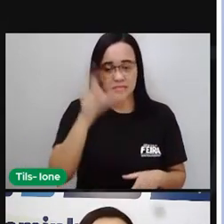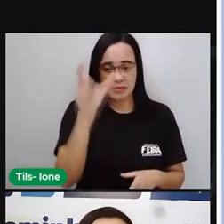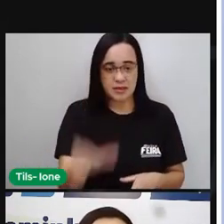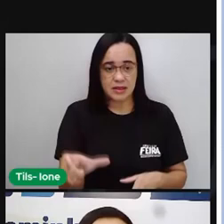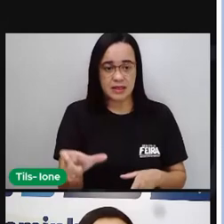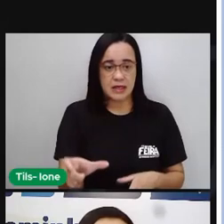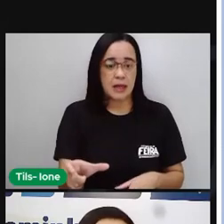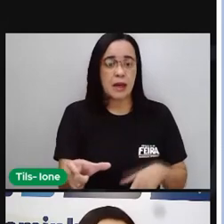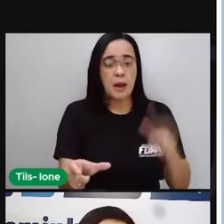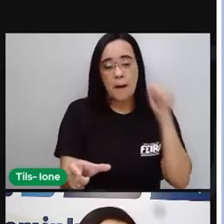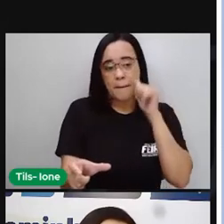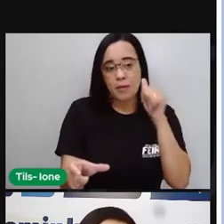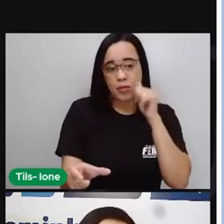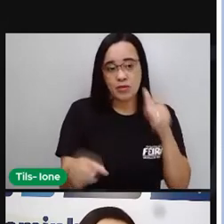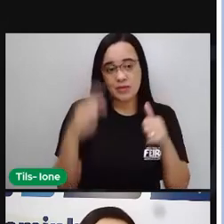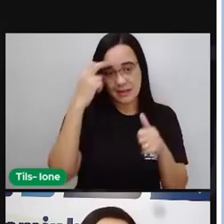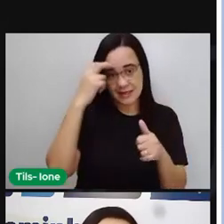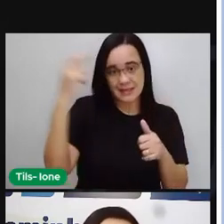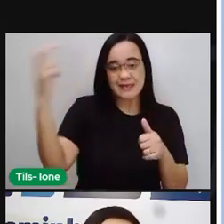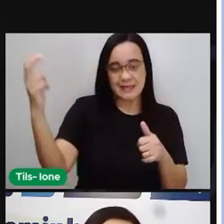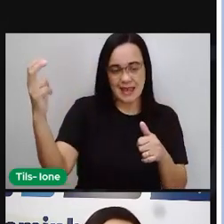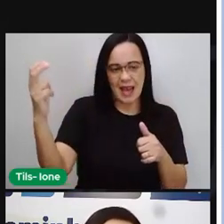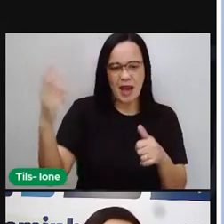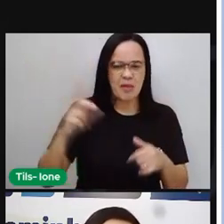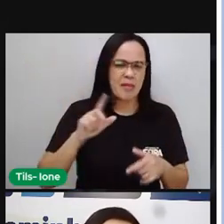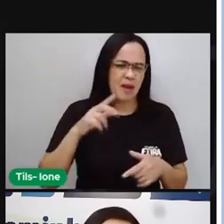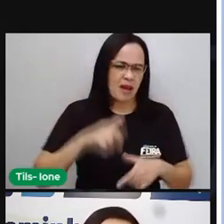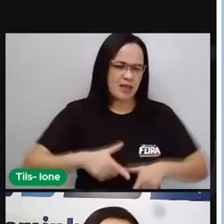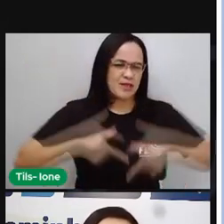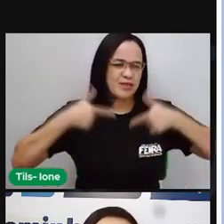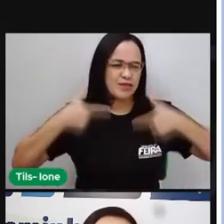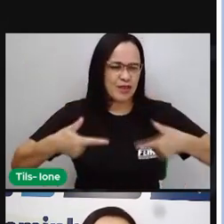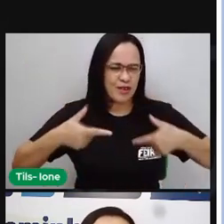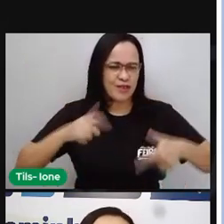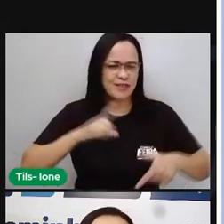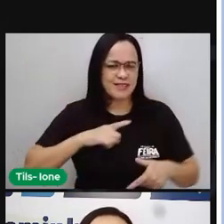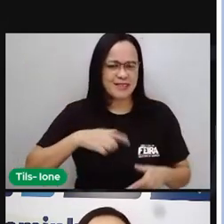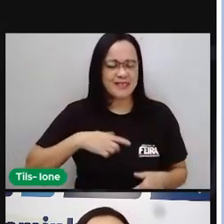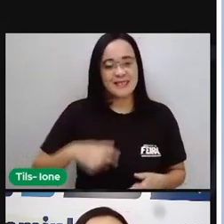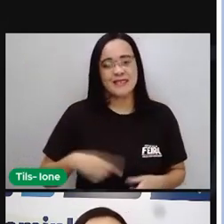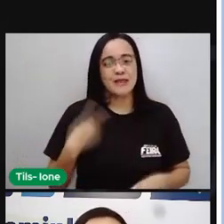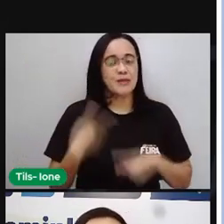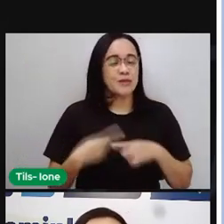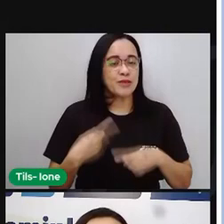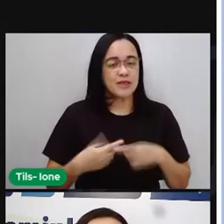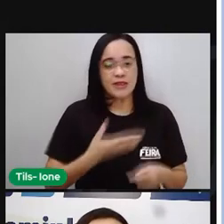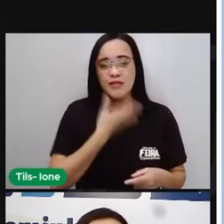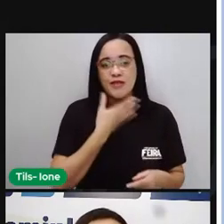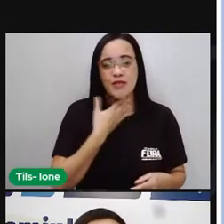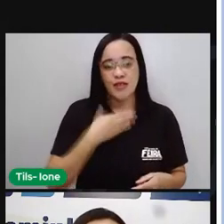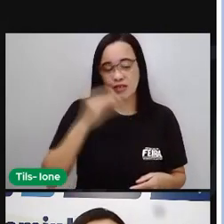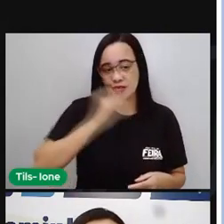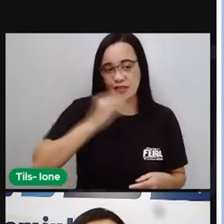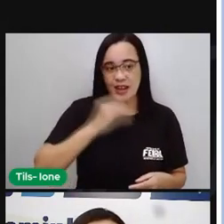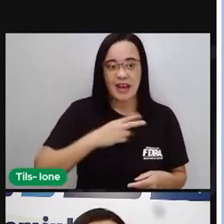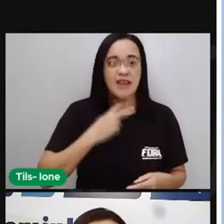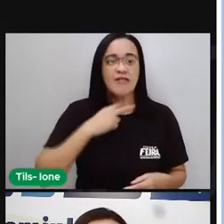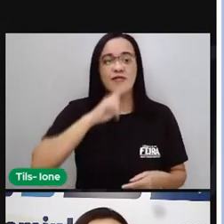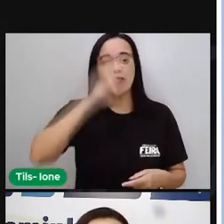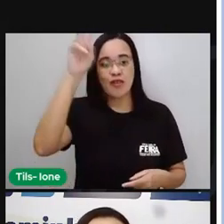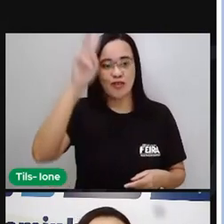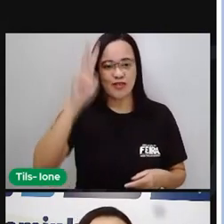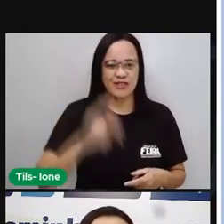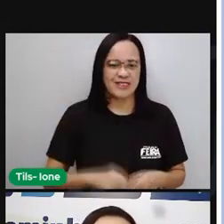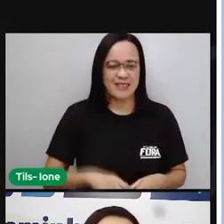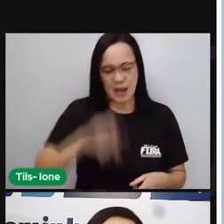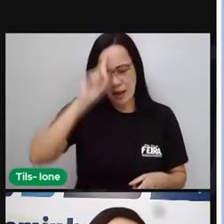uma pessoa de sorte. Tenho uma voz sensível. E ao mesmo tempo muito forte. Ela é matriarca de